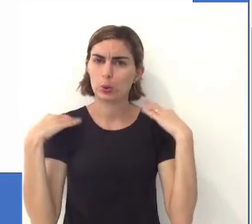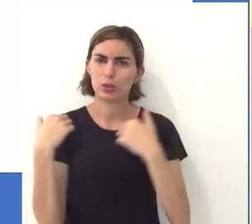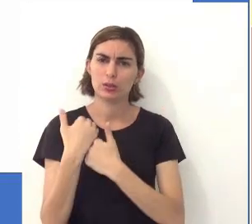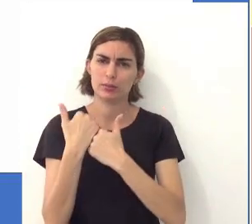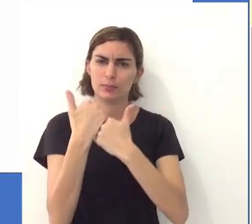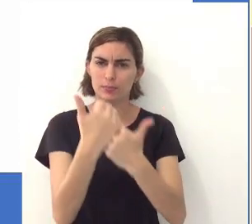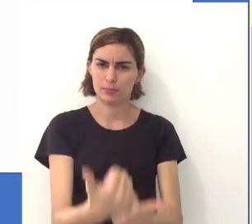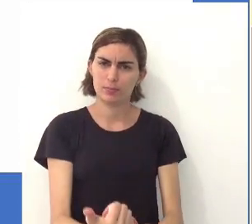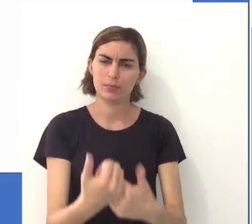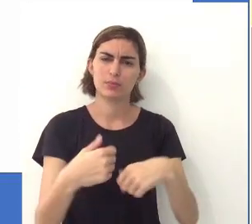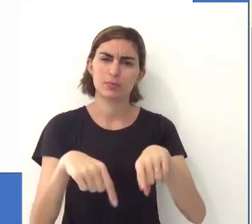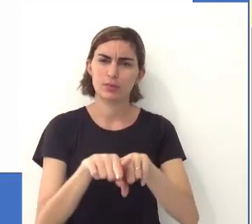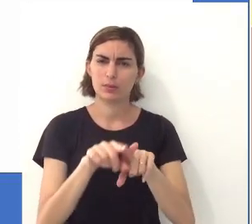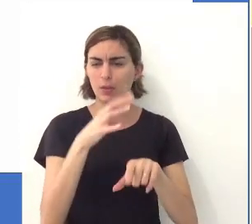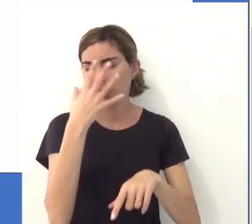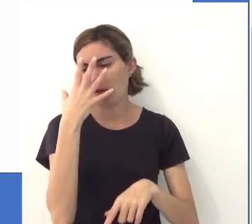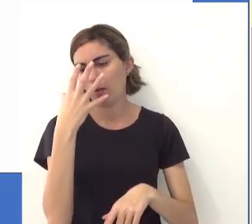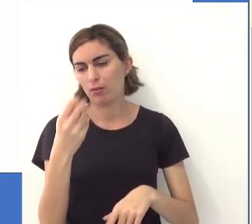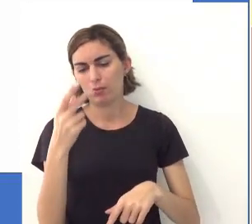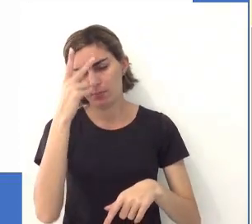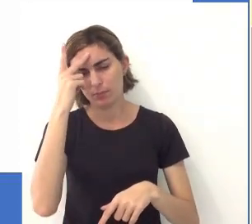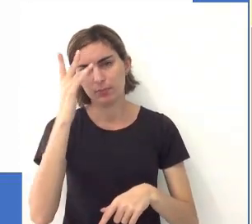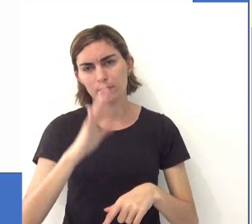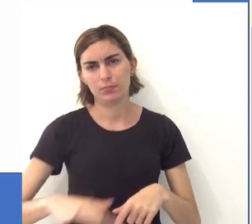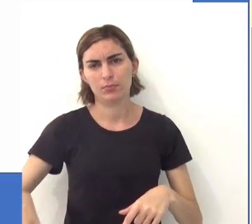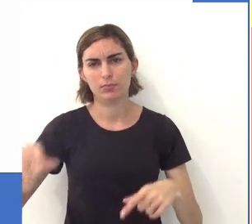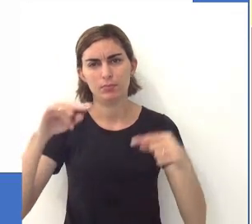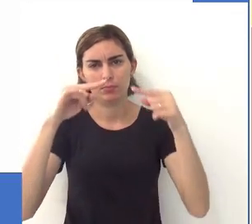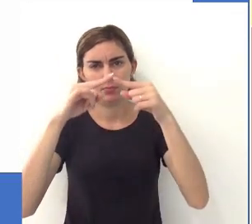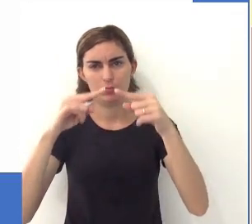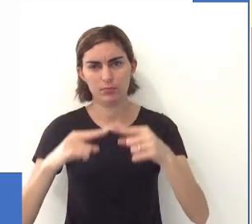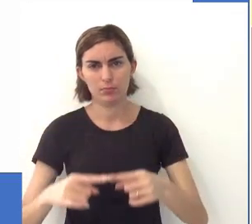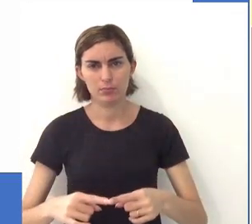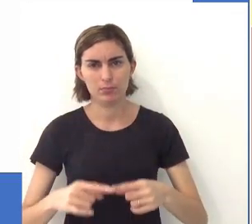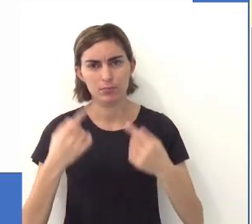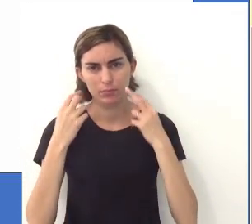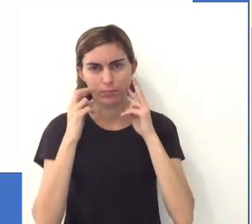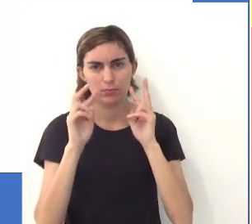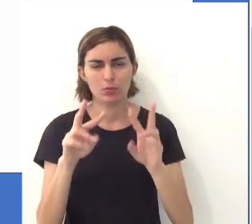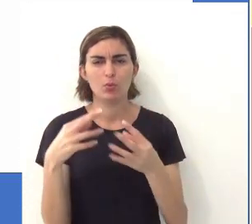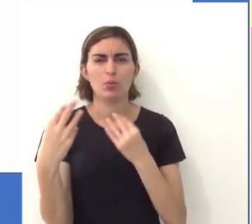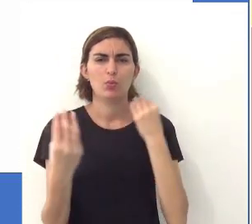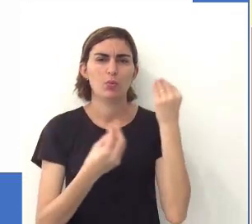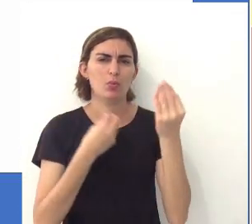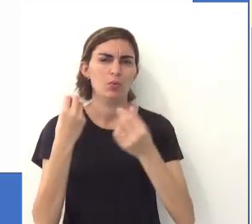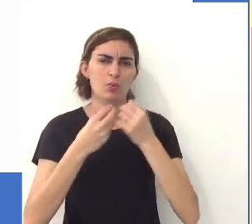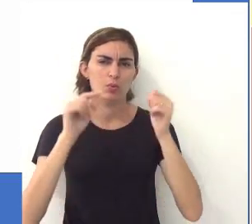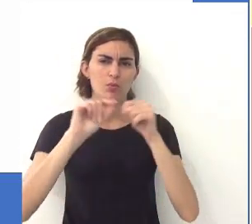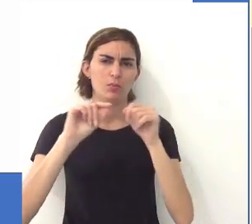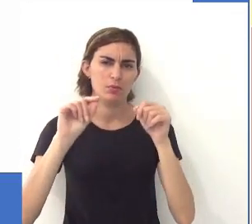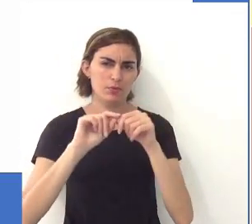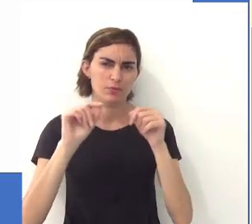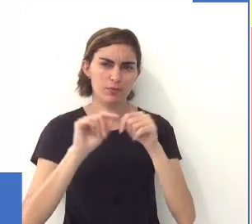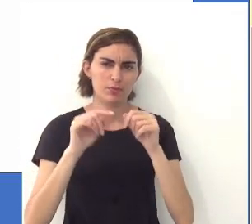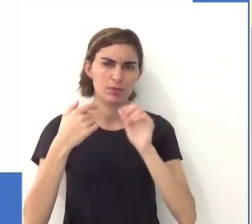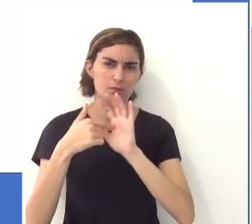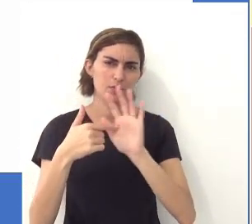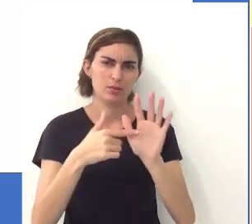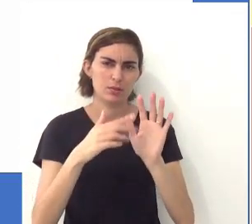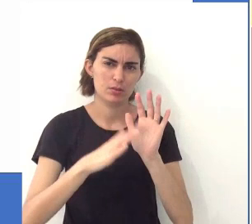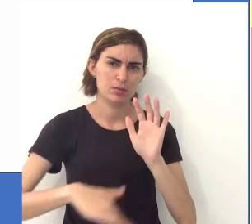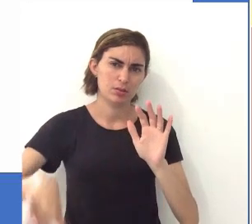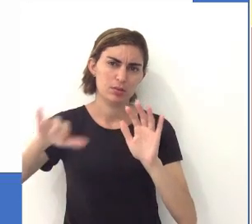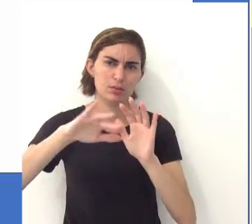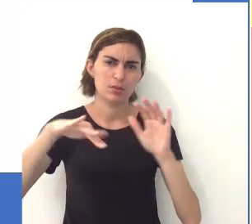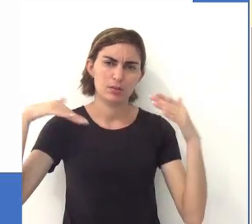o turismo, ele representa também essa atração de pessoas de acordo com os ambientes financeiros. Como é que se faz isso? Maior